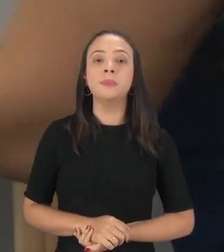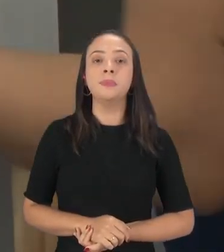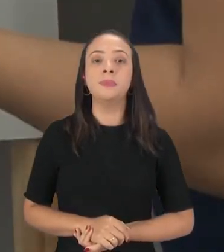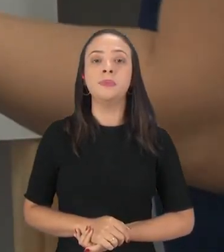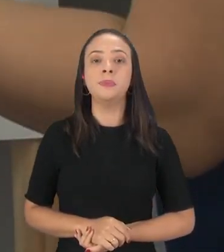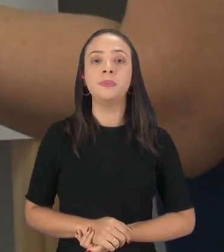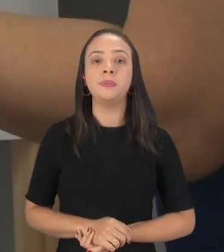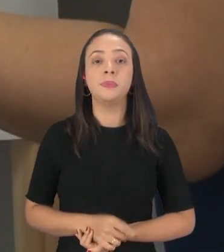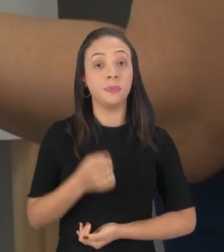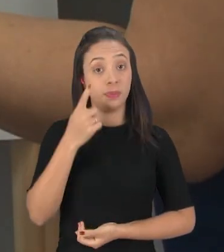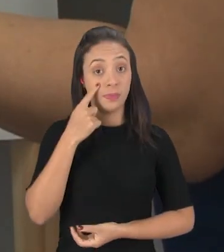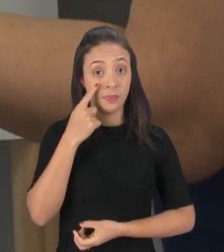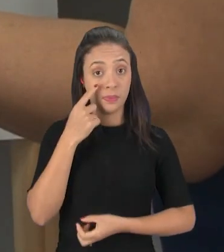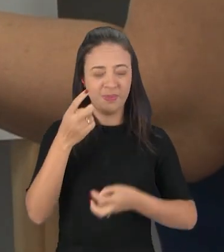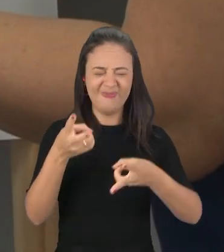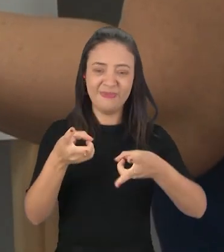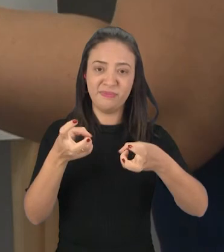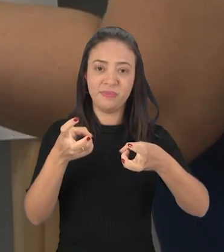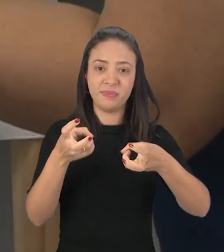mulheres. Vocês estão vendo?